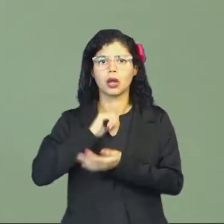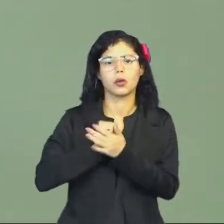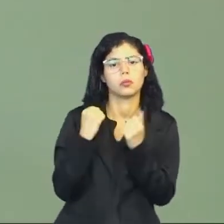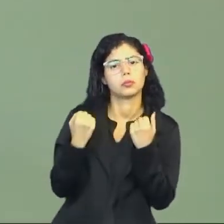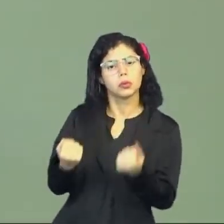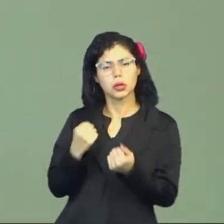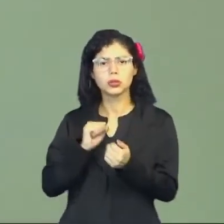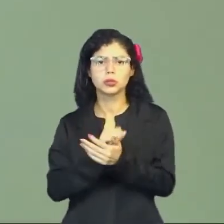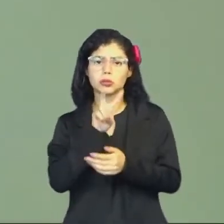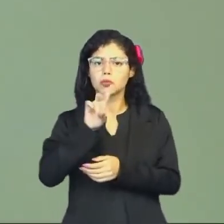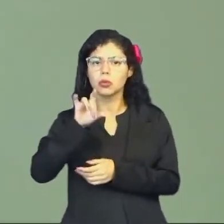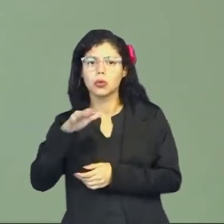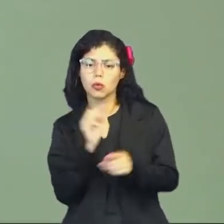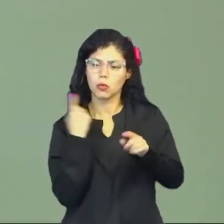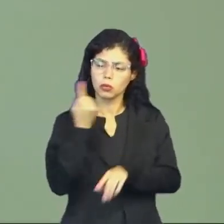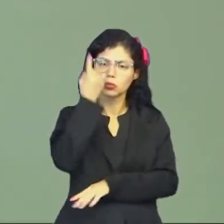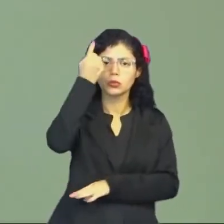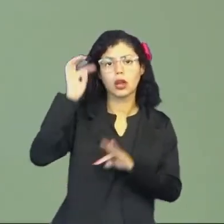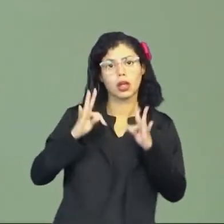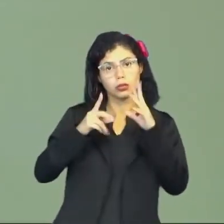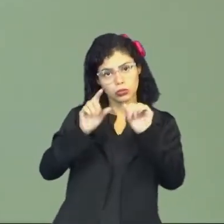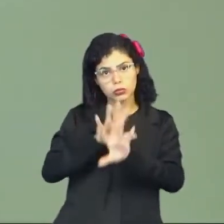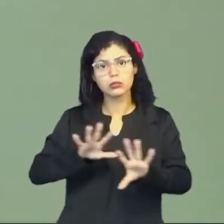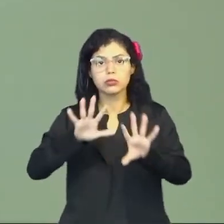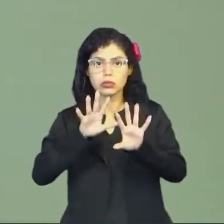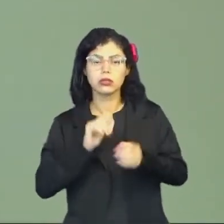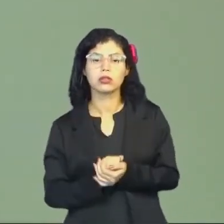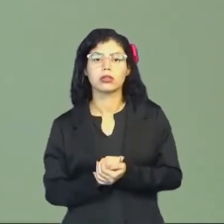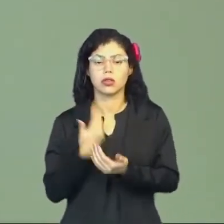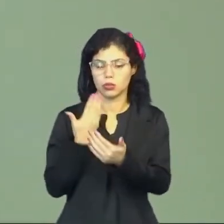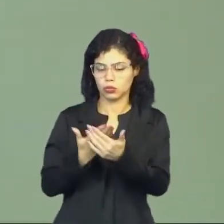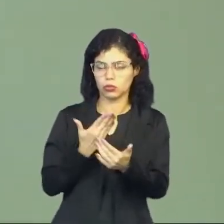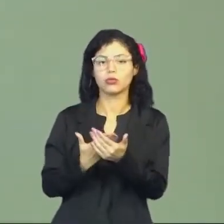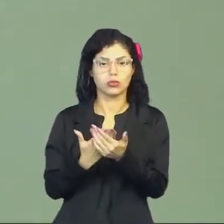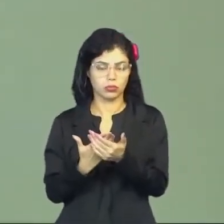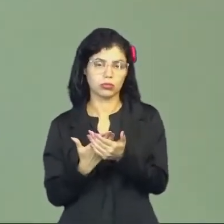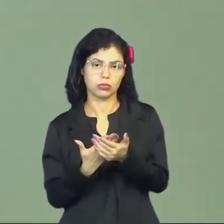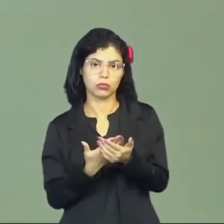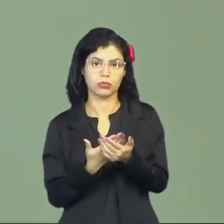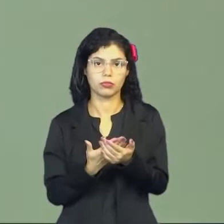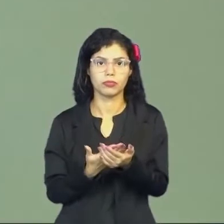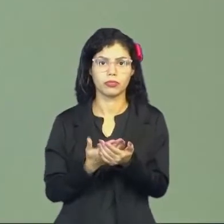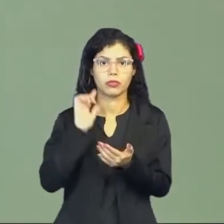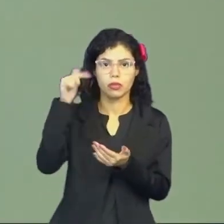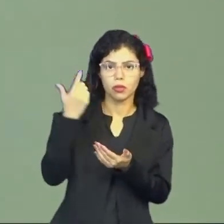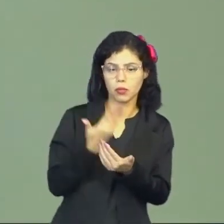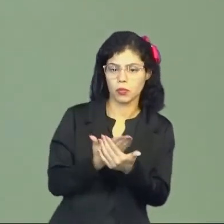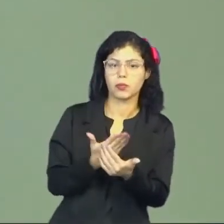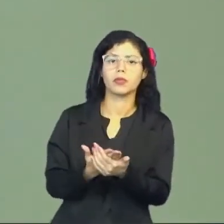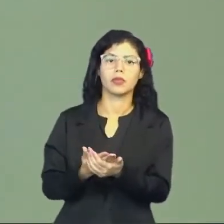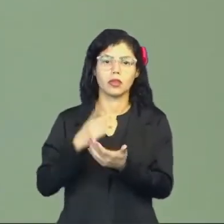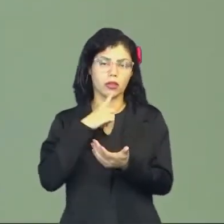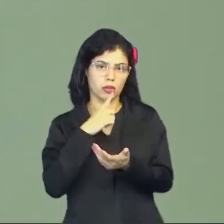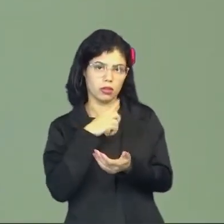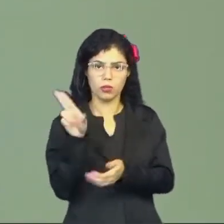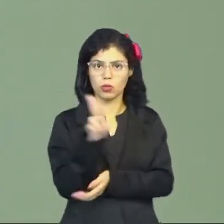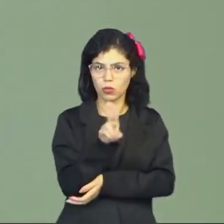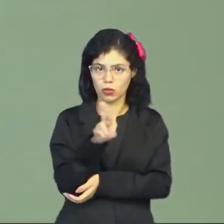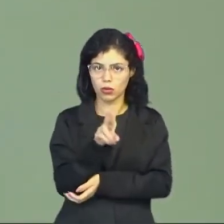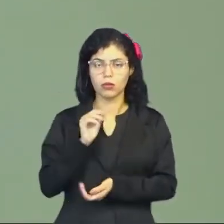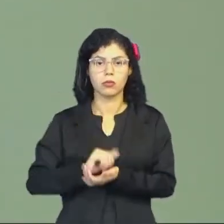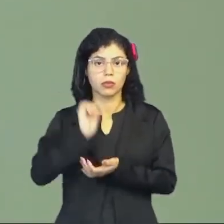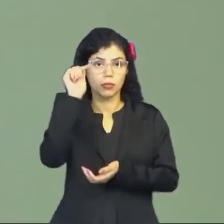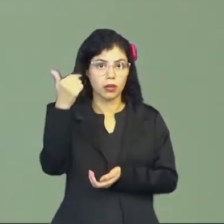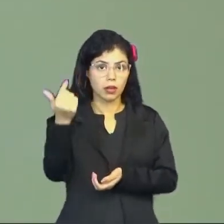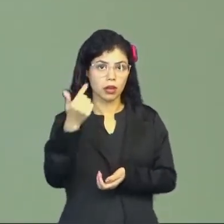peso, volume, altura, essas coisas. Então, eles fizeram um estudo. E aquele estudo, eles deram nome